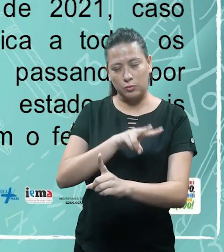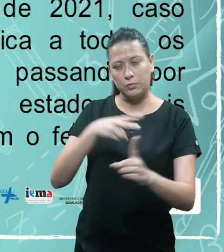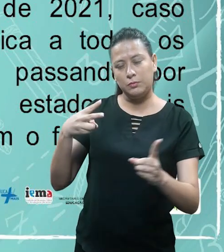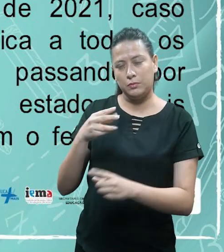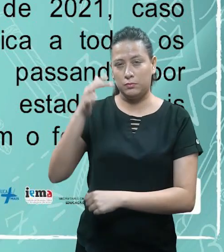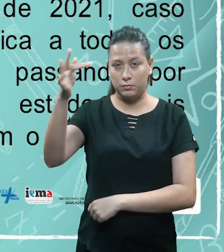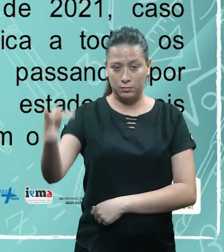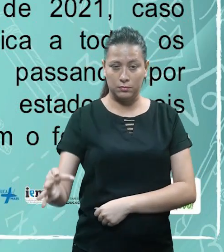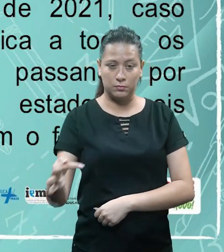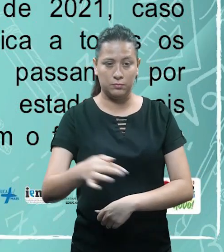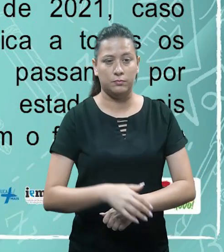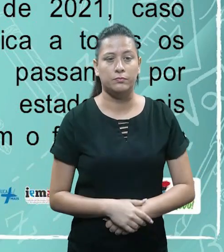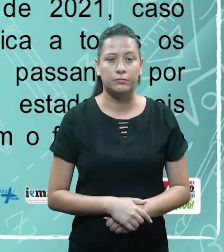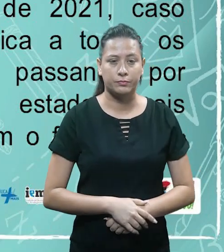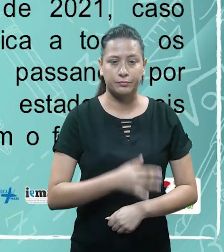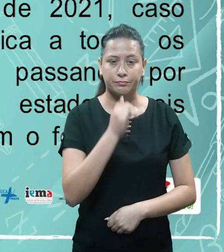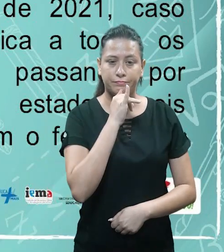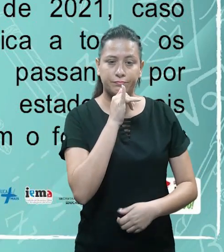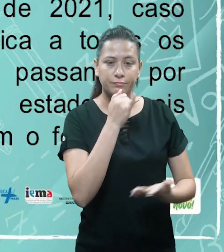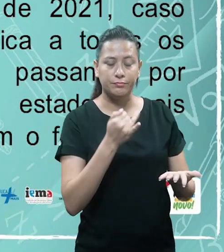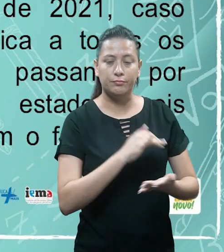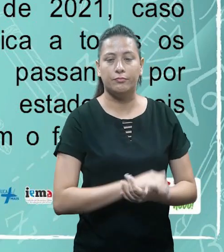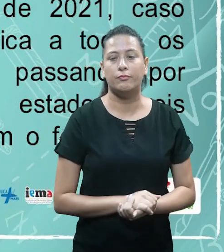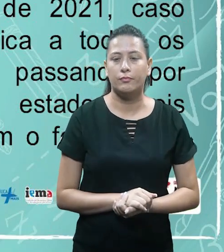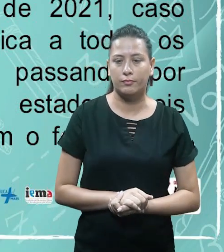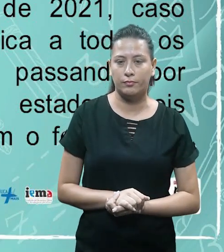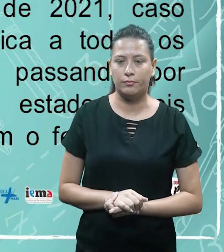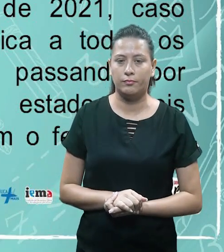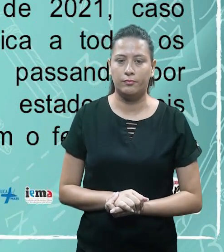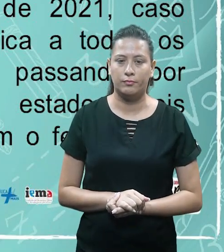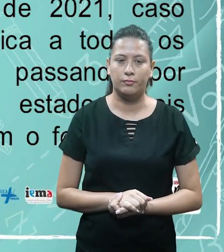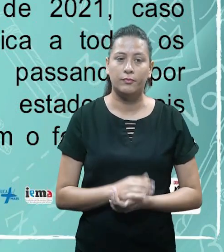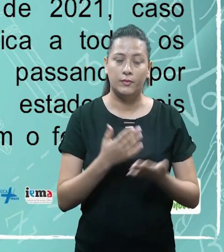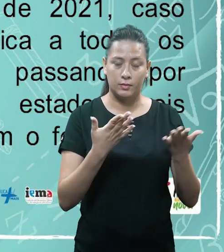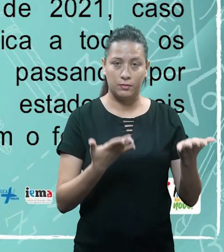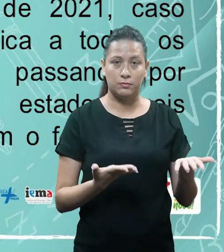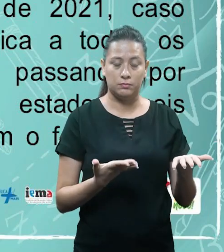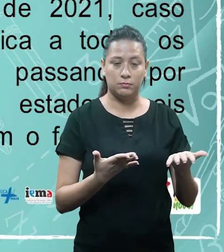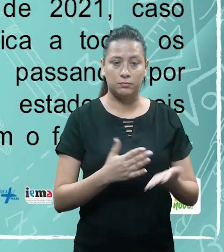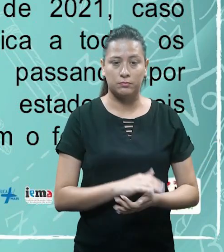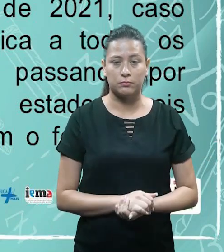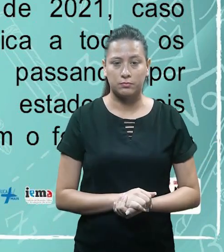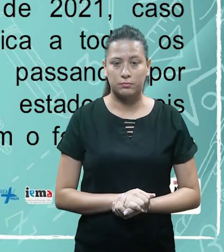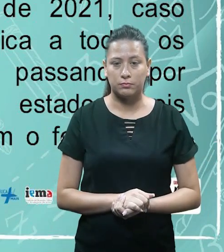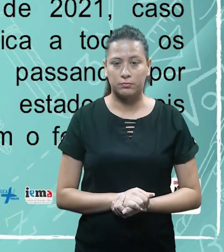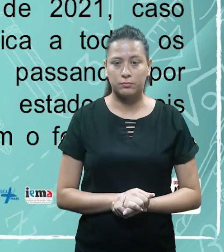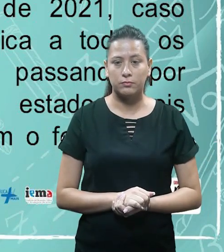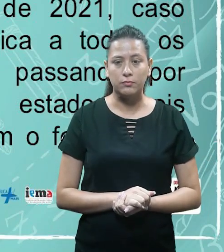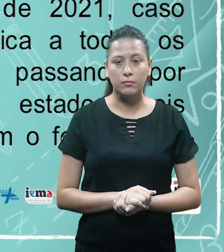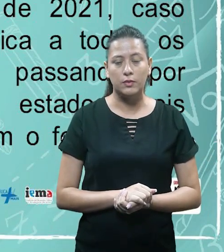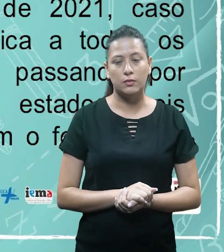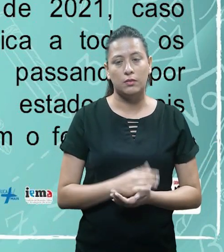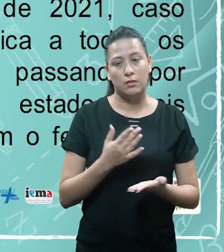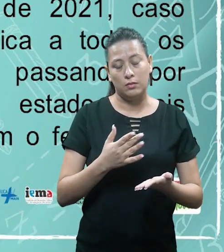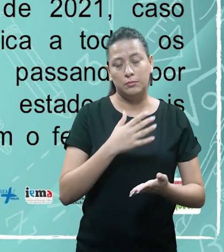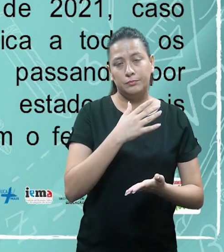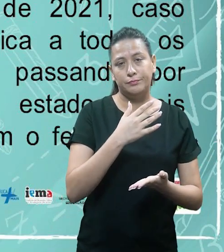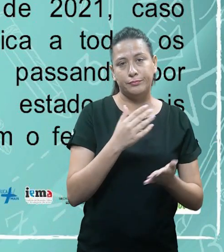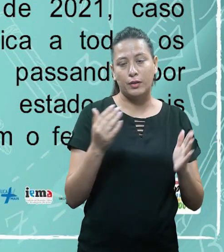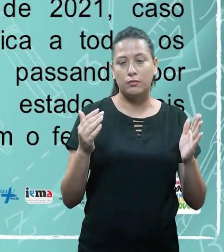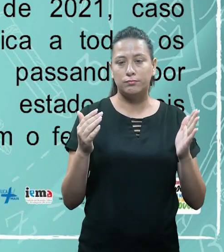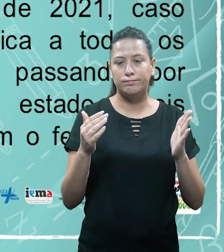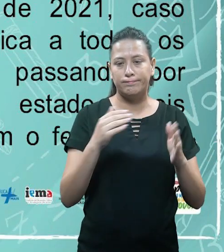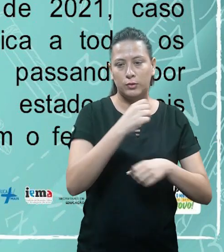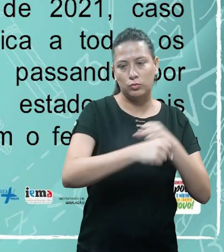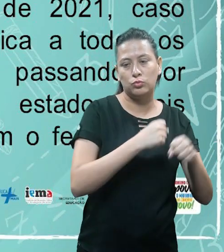bem claro aqui para vocês, olha aí, é um pressuposto de que? A situação que a vai colocar aqui, após o ano fiscal de 2020, a